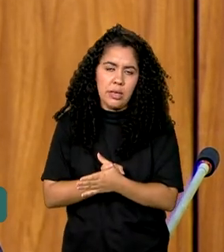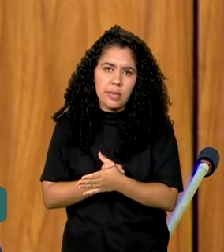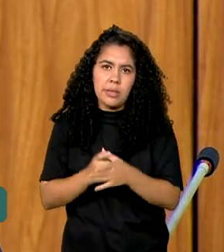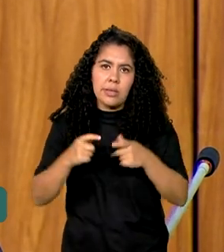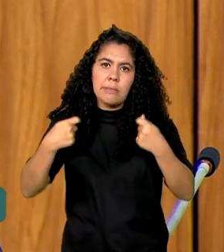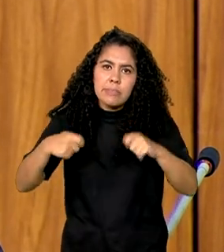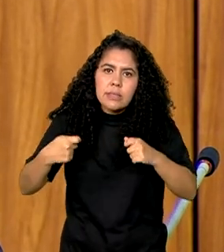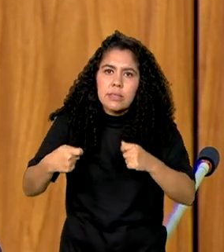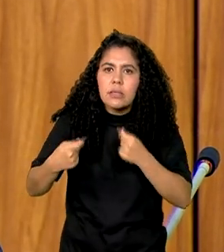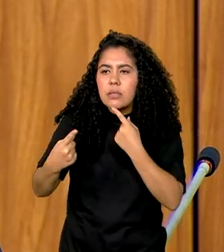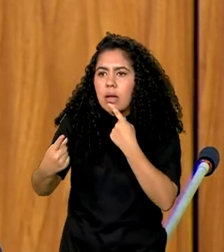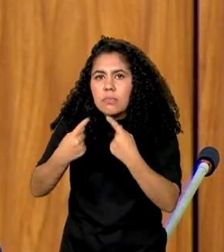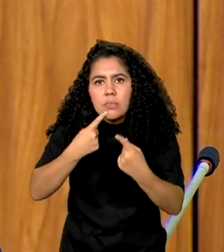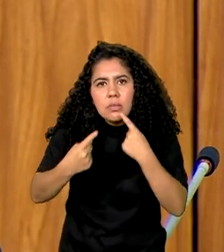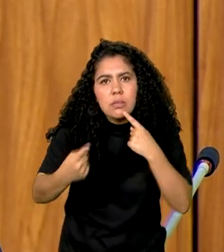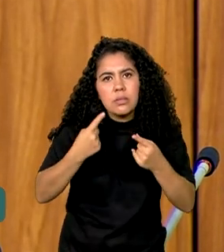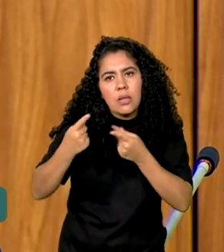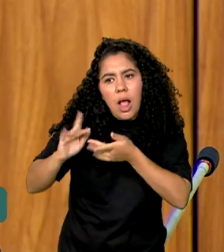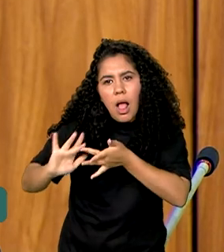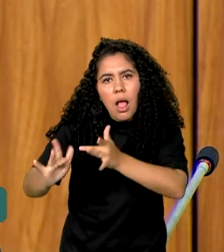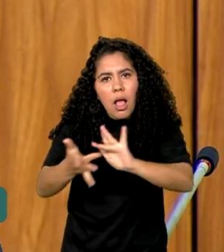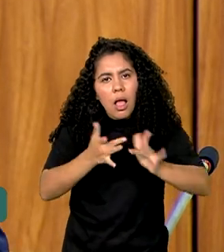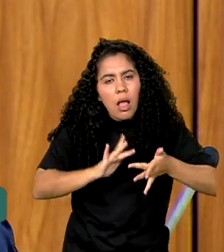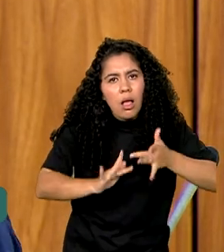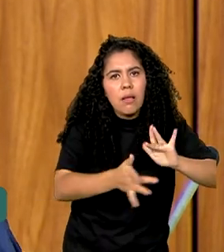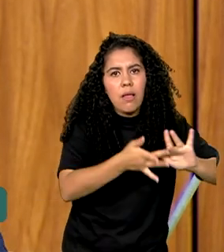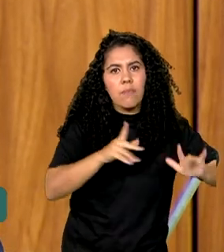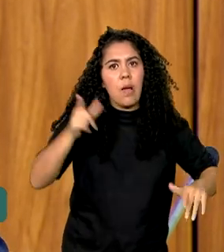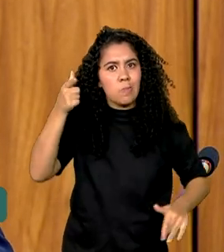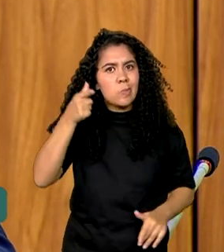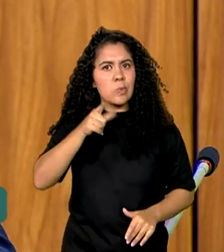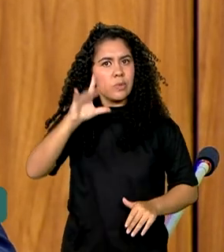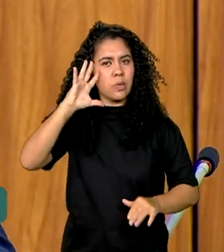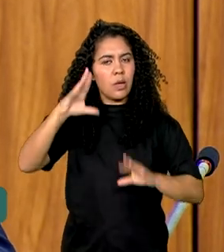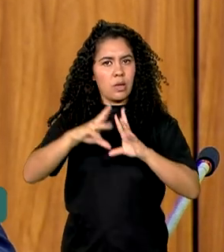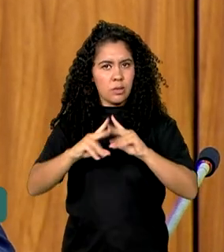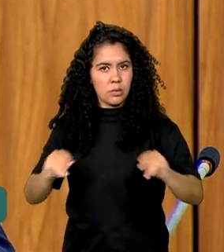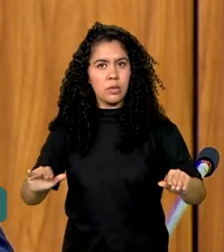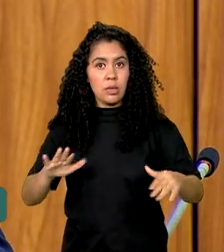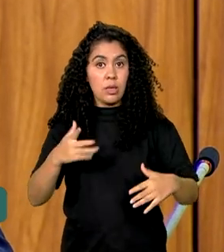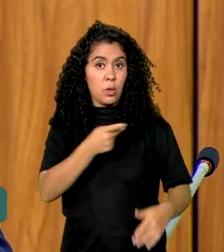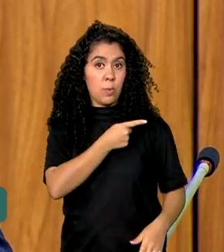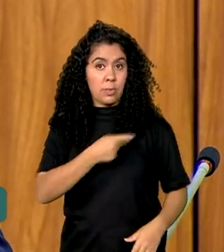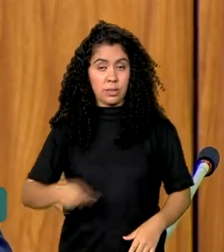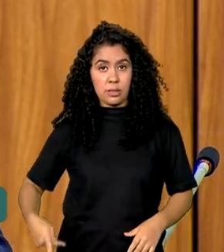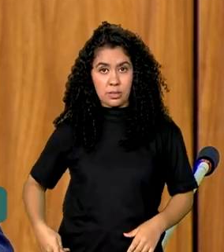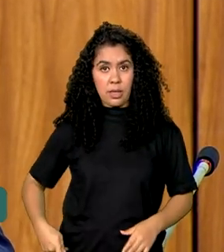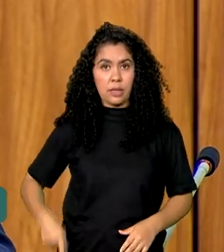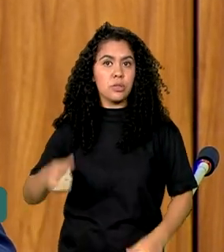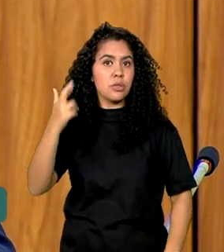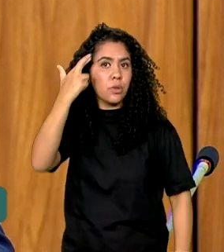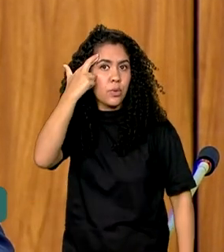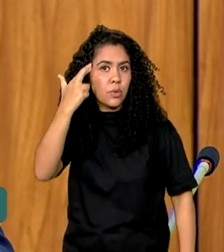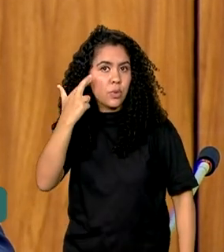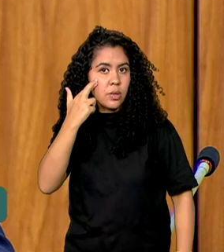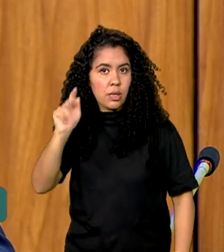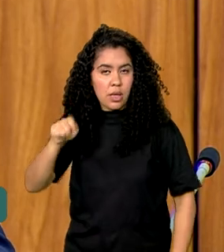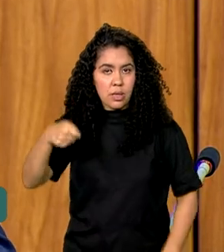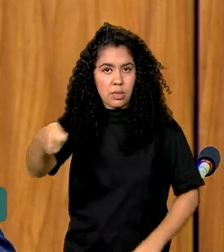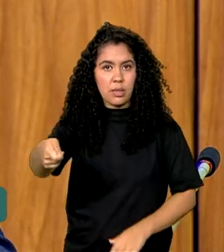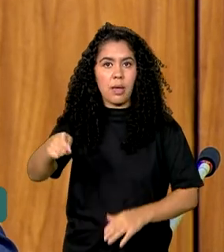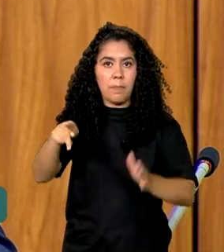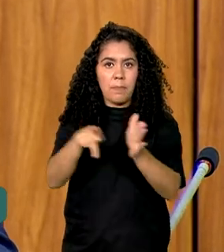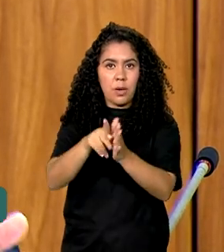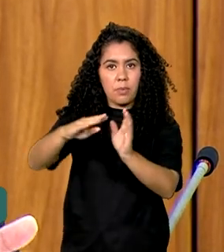negociações vão superar e o presidente Rodrigo Pacheco, como o senhor sabe, como presidente do Congresso